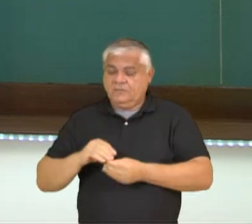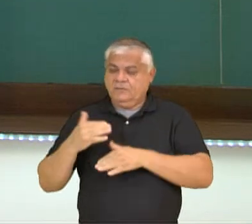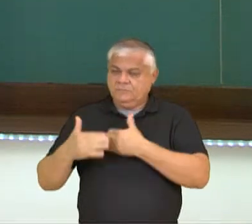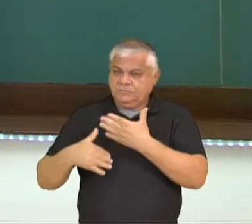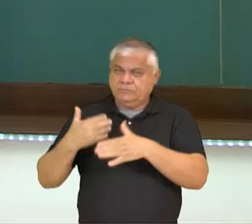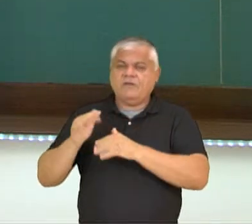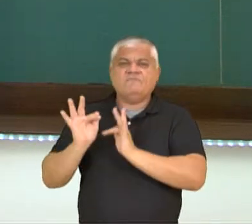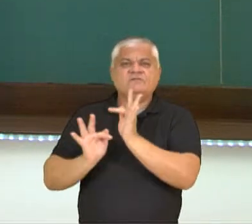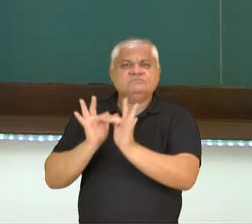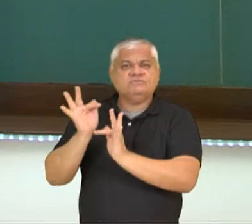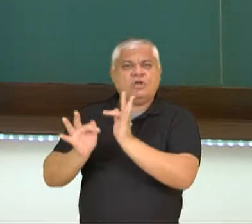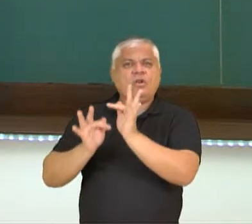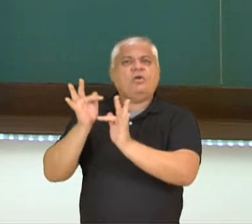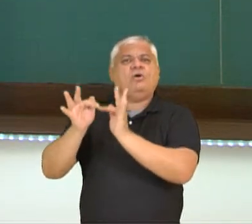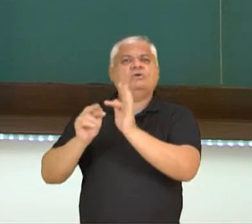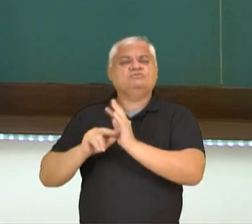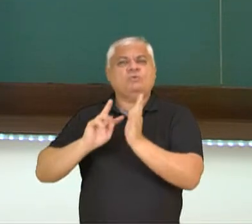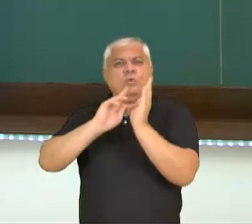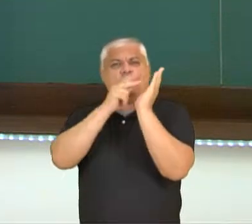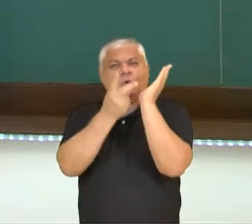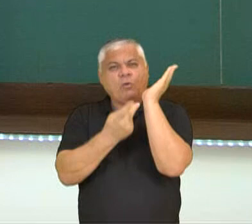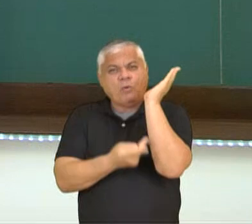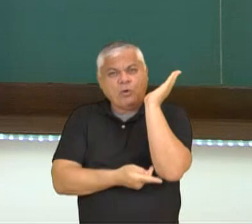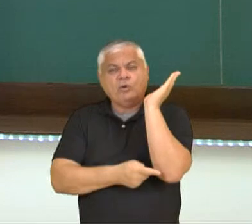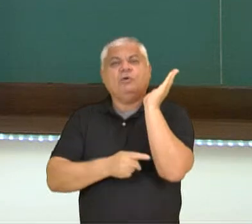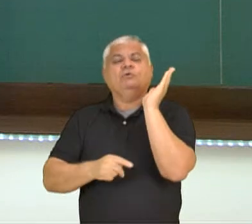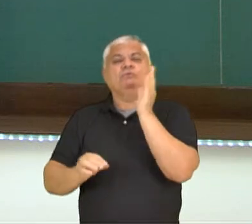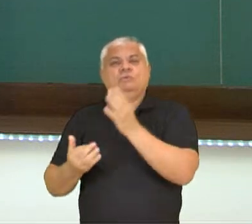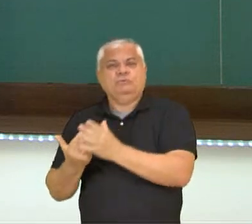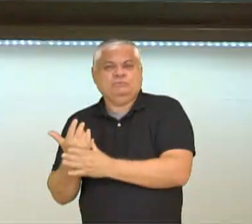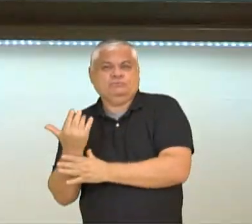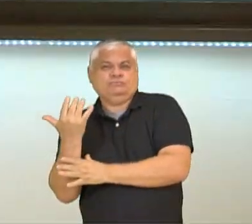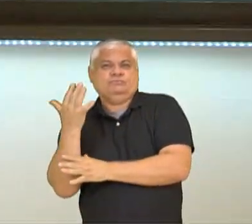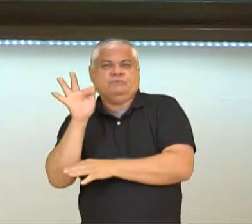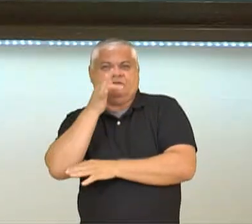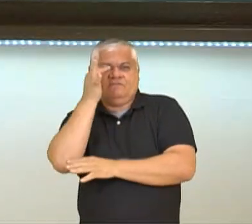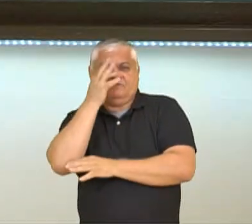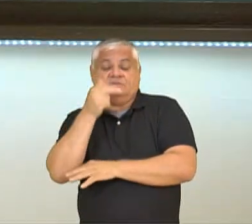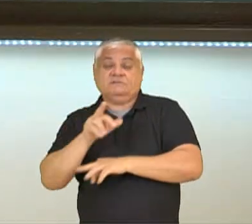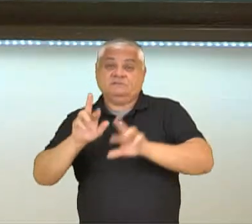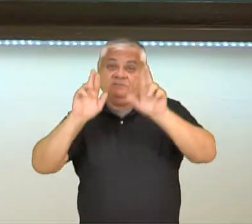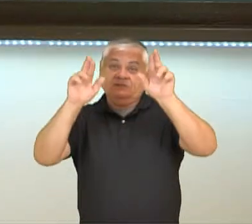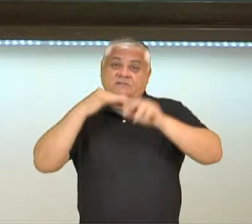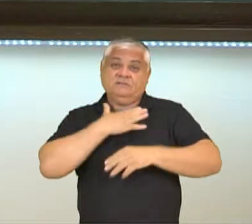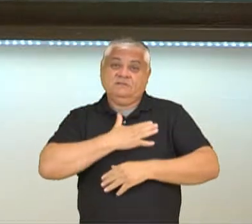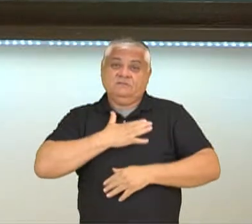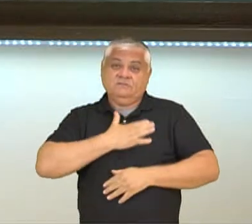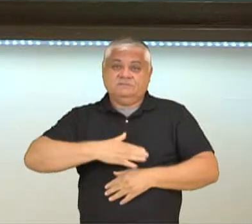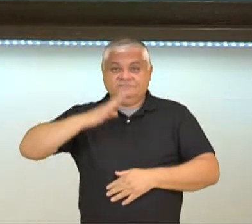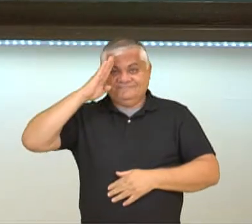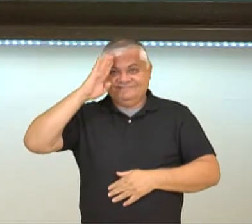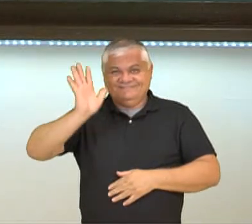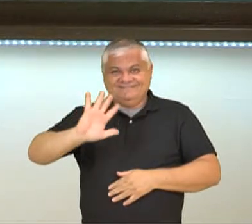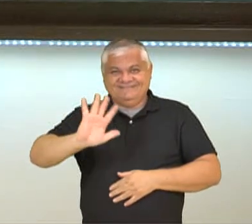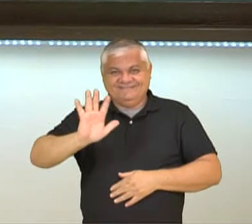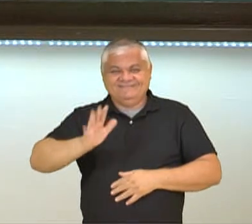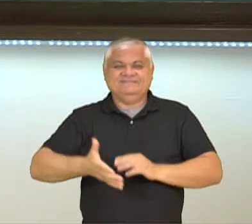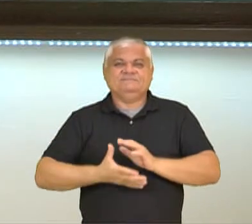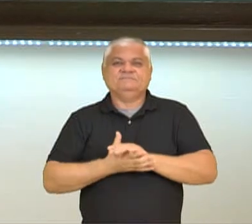fisiológicos denominados hormônios e movimentos vegetais. Eu espero que vocês tenham gostado e até breve!